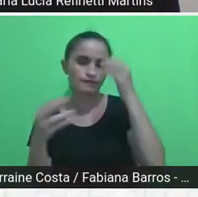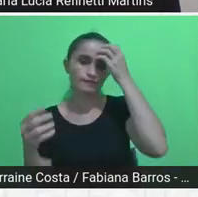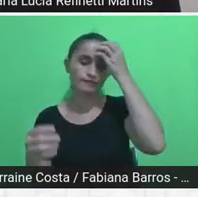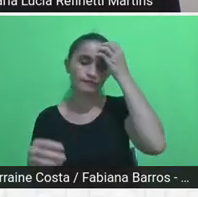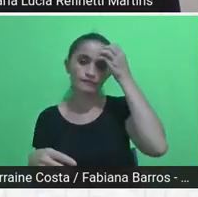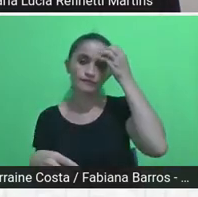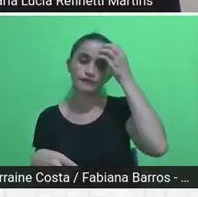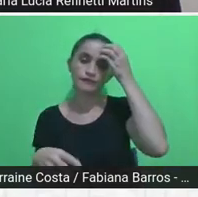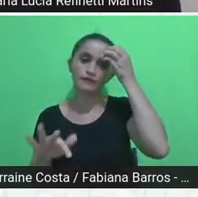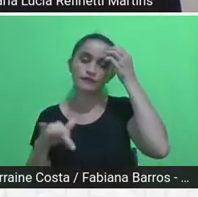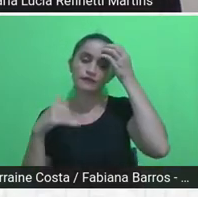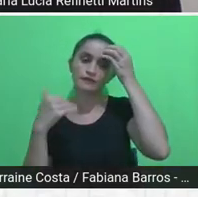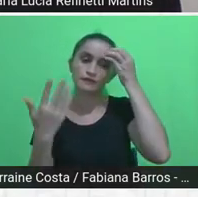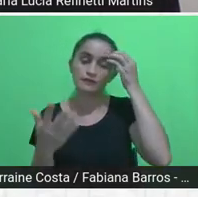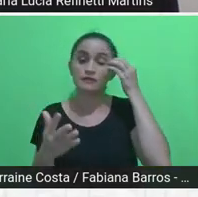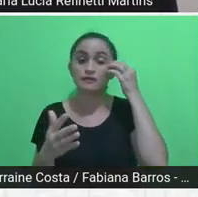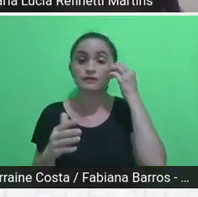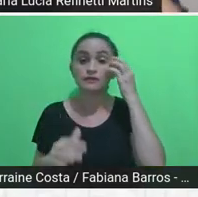enfim, então,